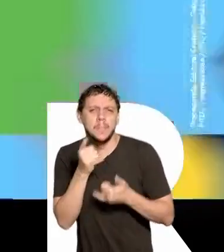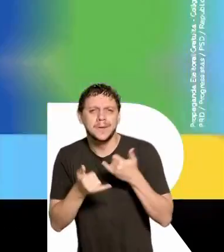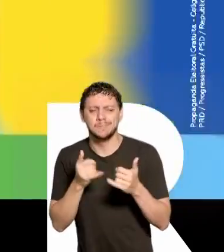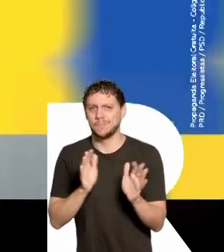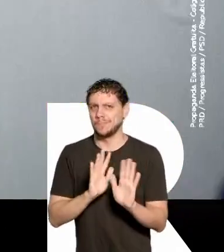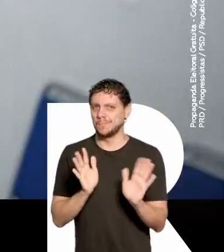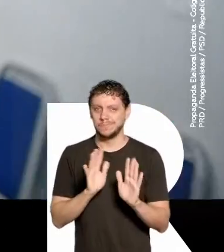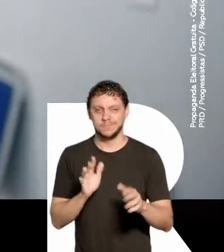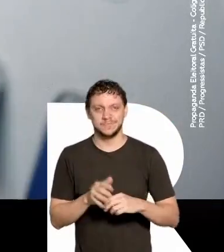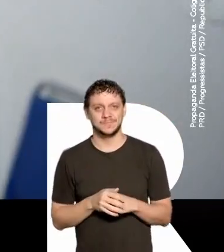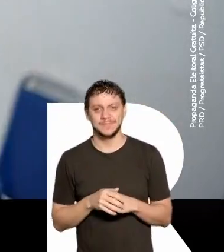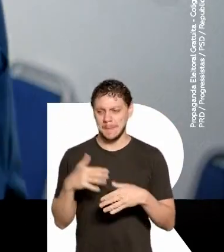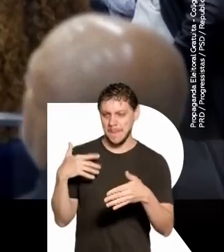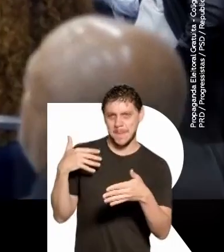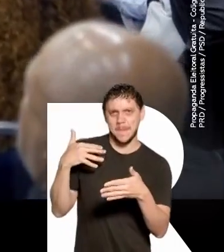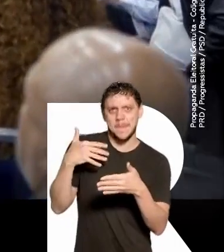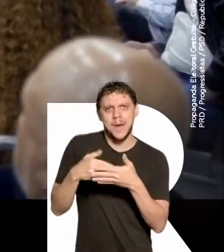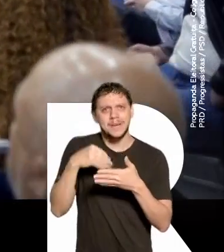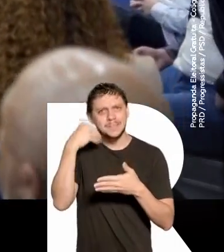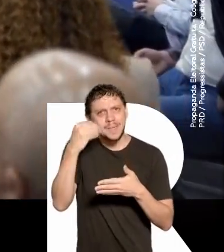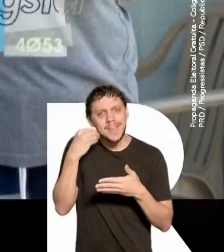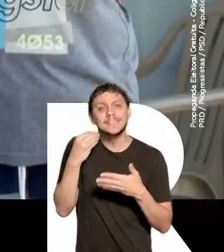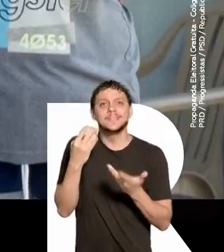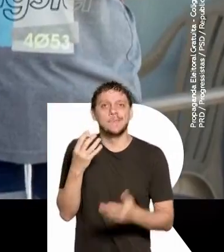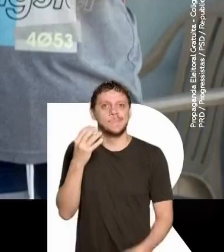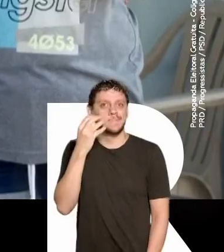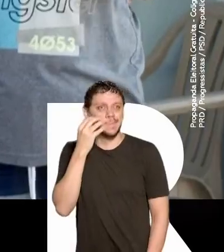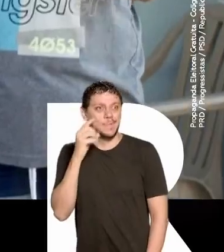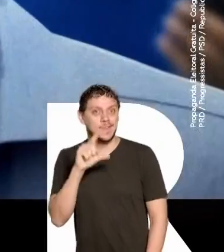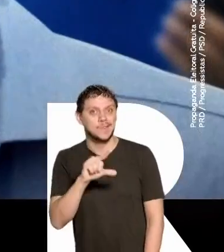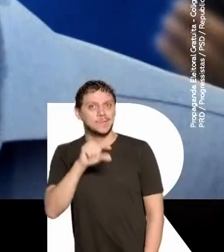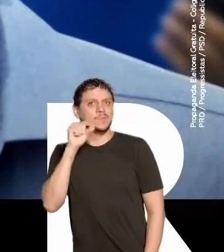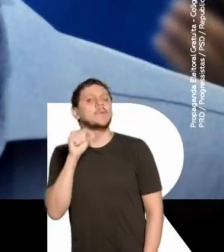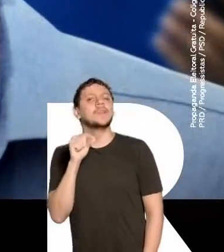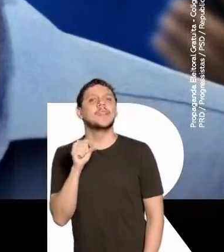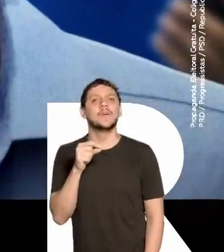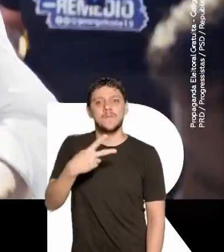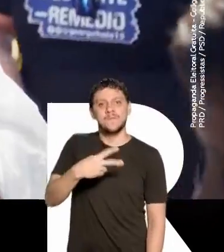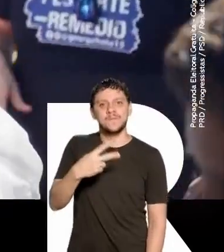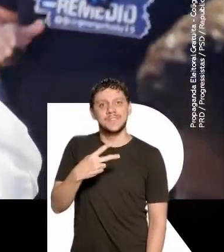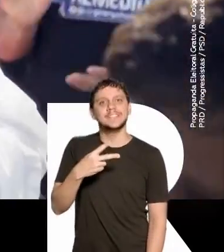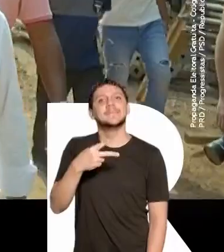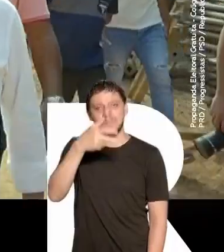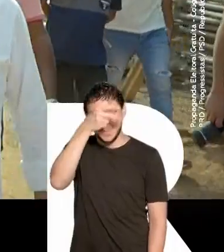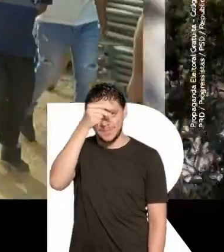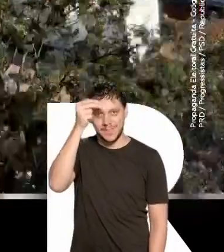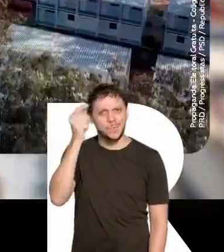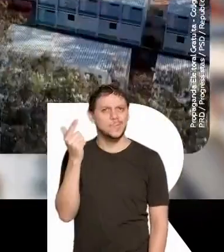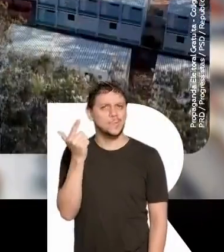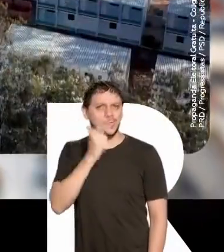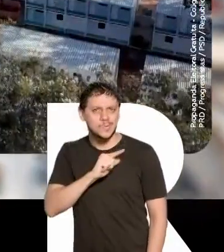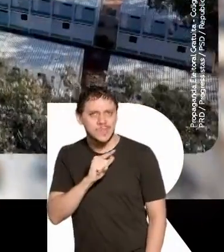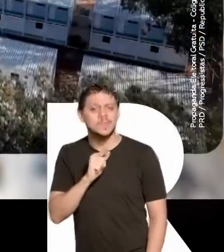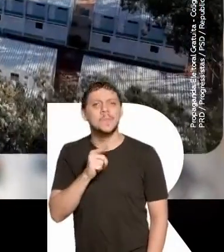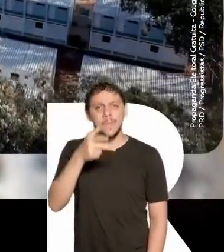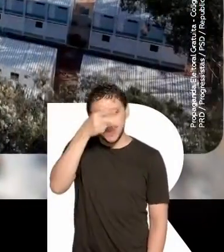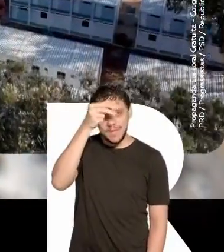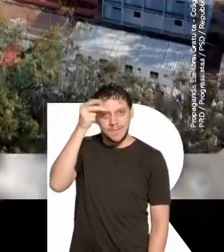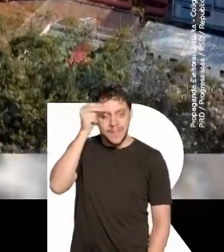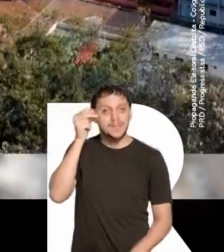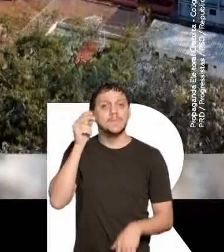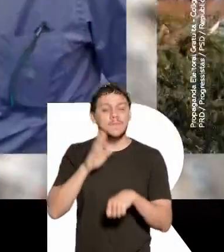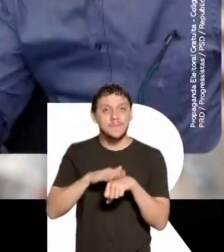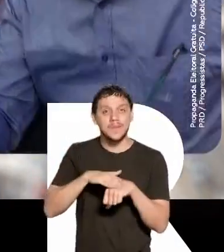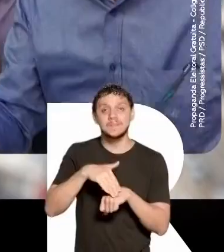brincar. Por sua trajetória e experiência, foi escolhido por Bruno Covas para ser vice-prefeito e se tornou o